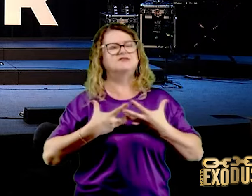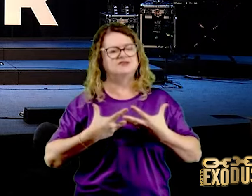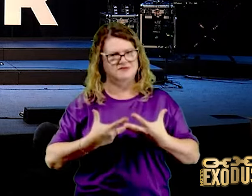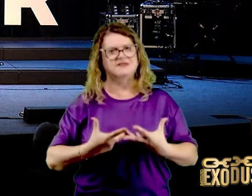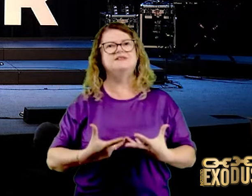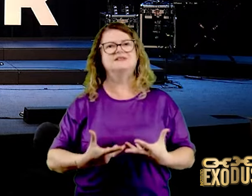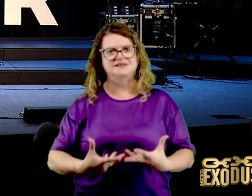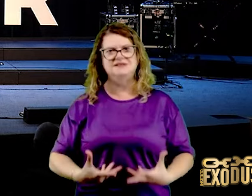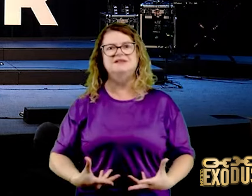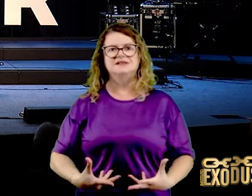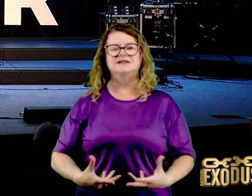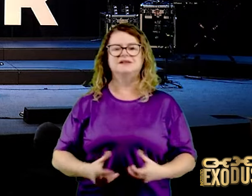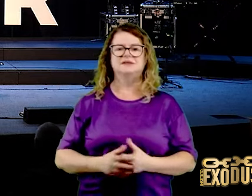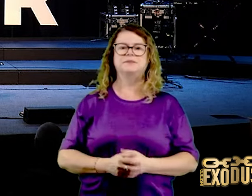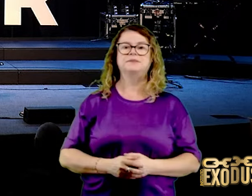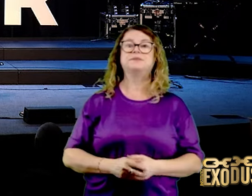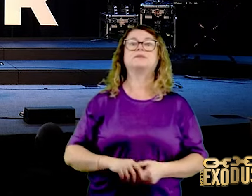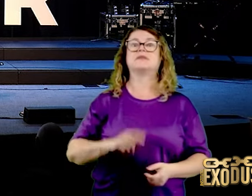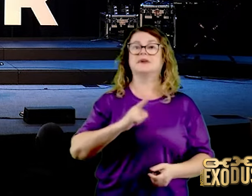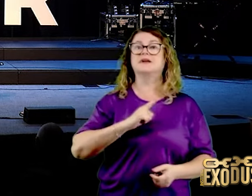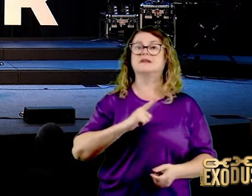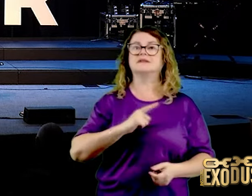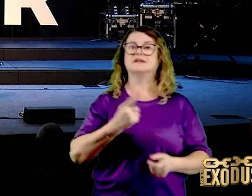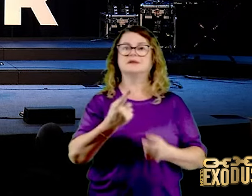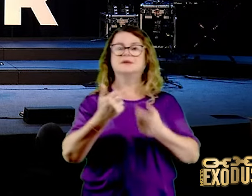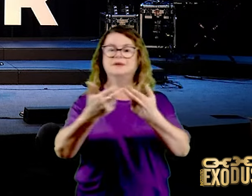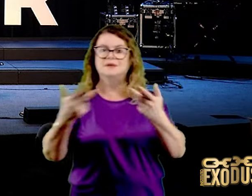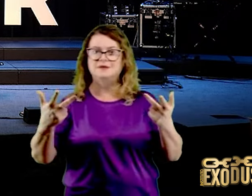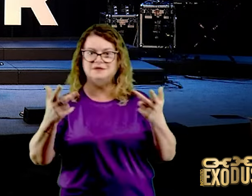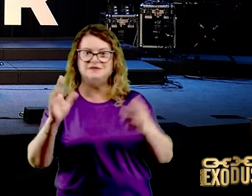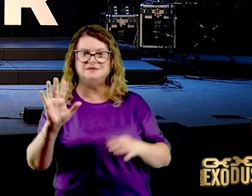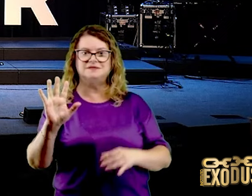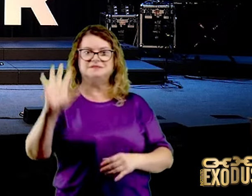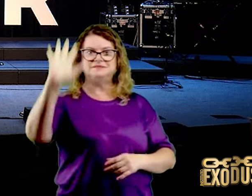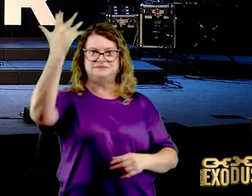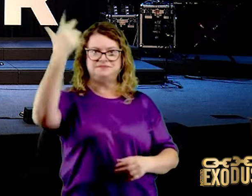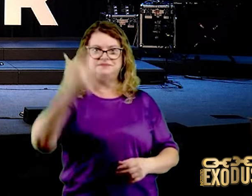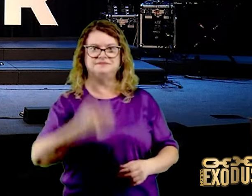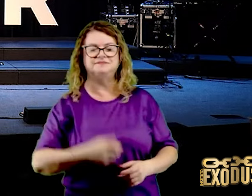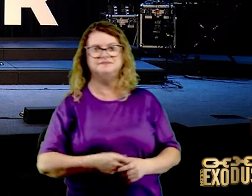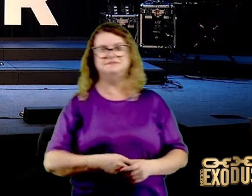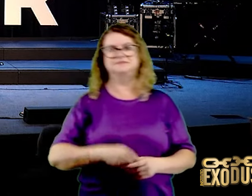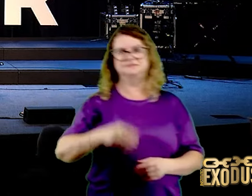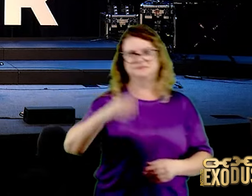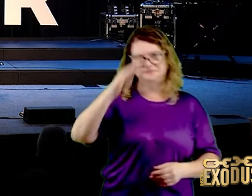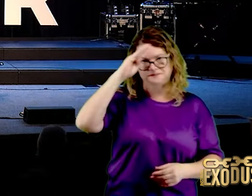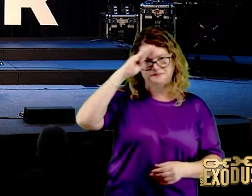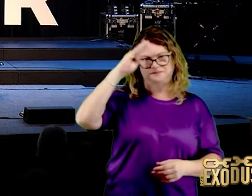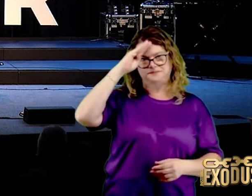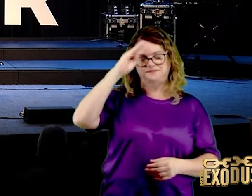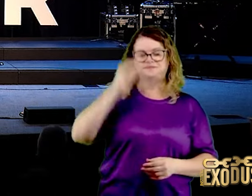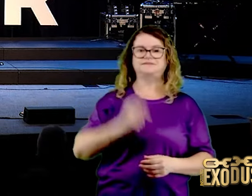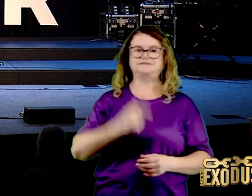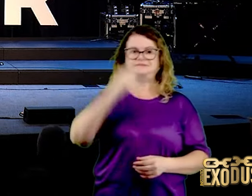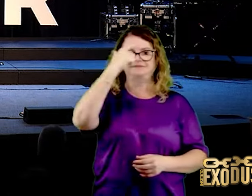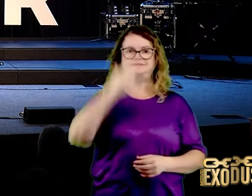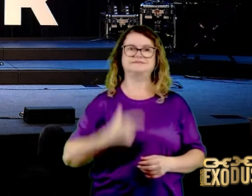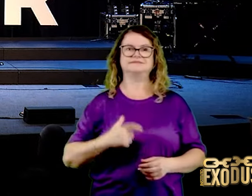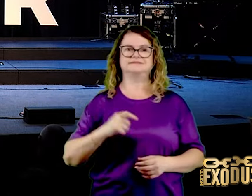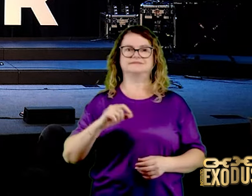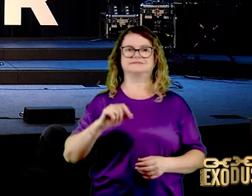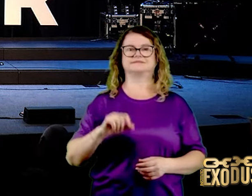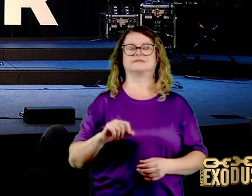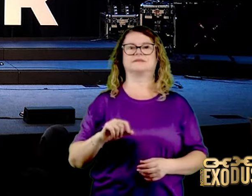homem, que ele vai ser atingido, lembra desse vencedor? Vamos lá, no território dos filisteus, vamos avançar sobre o pelotão dos